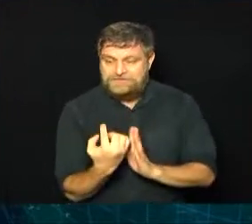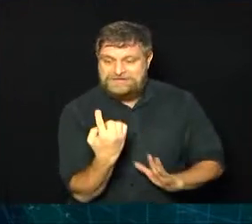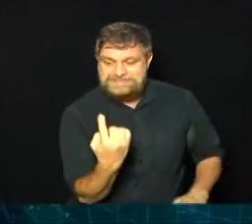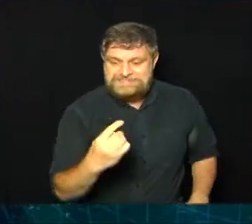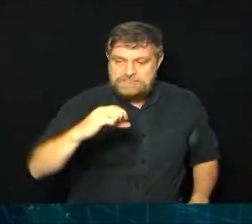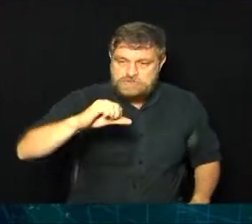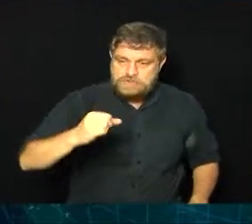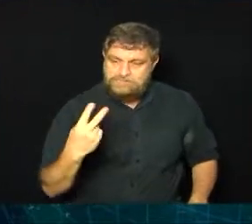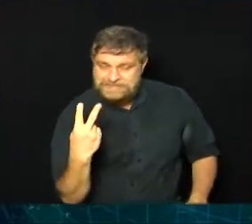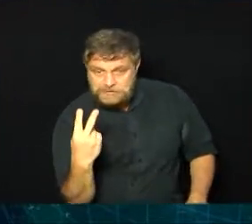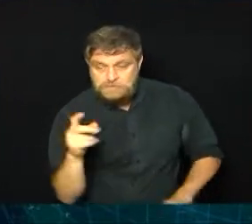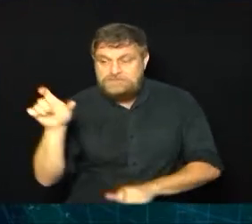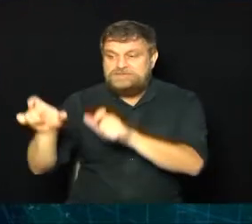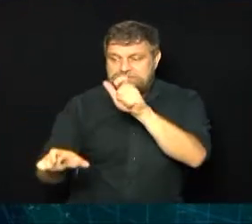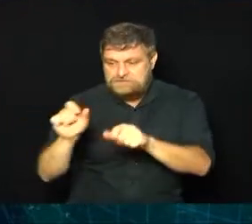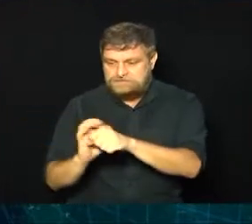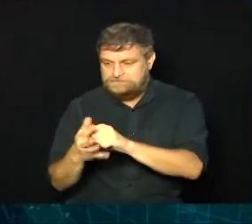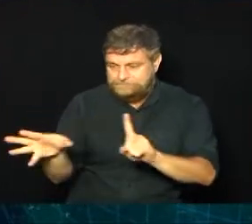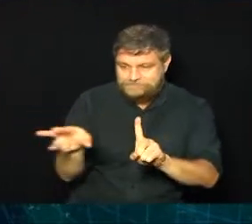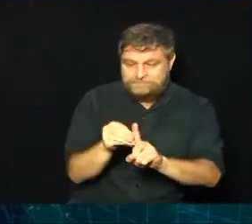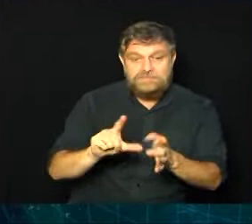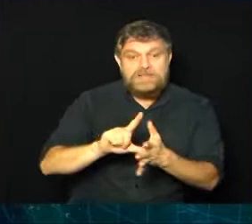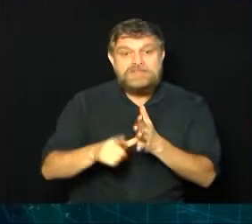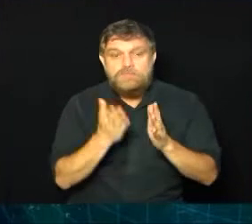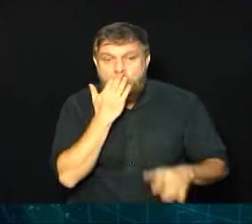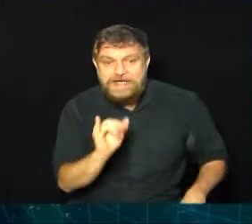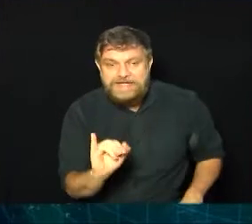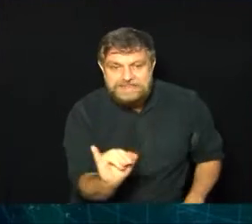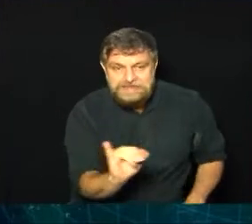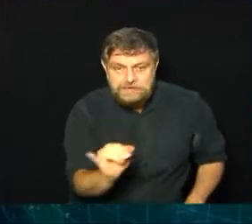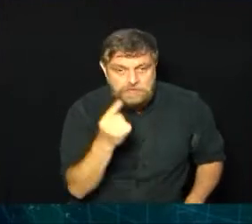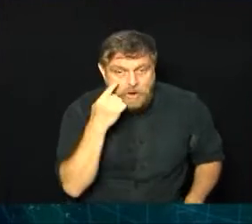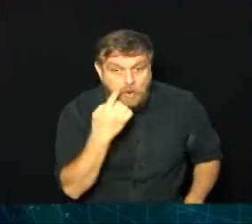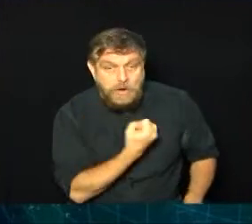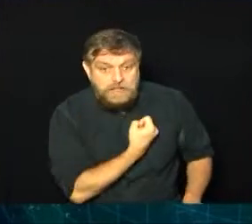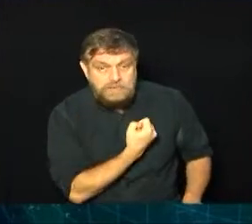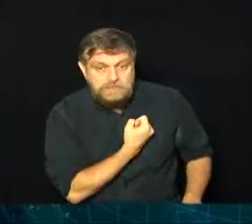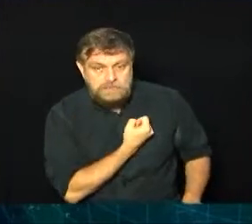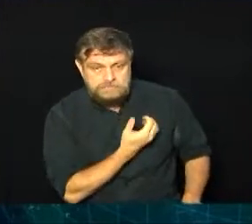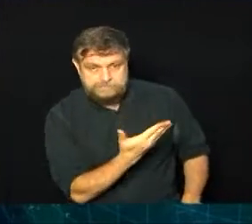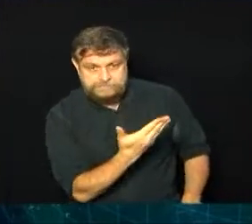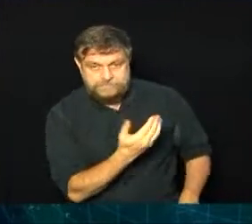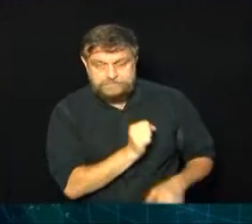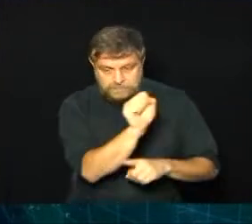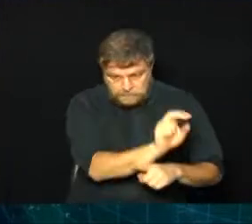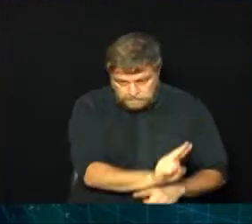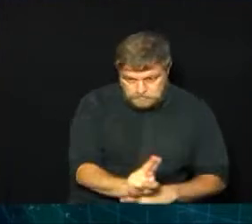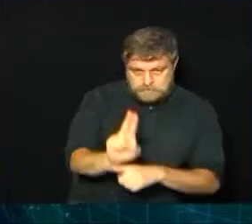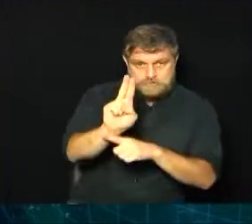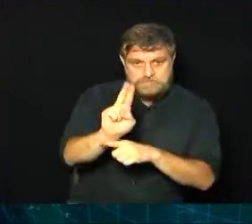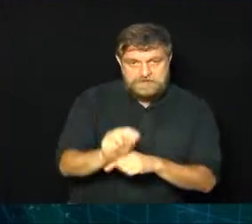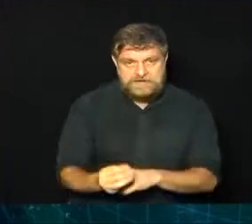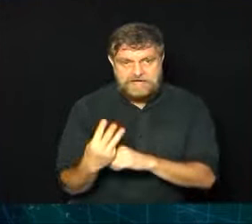registrados a mais, em Indaiatuba, 33.013 casos, Sumaré, 31